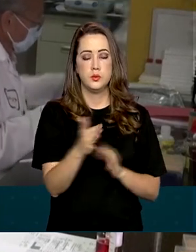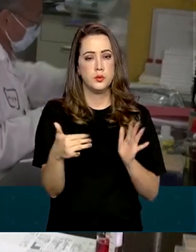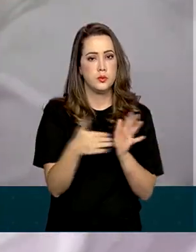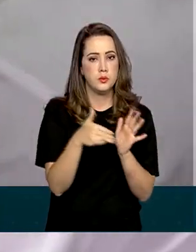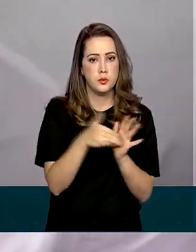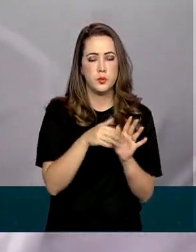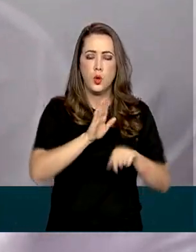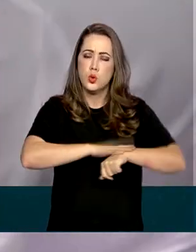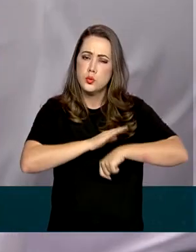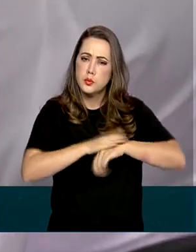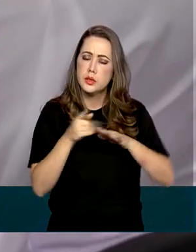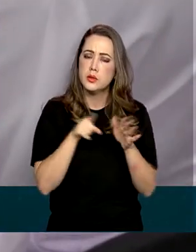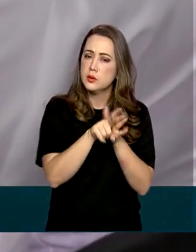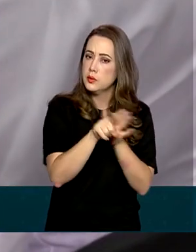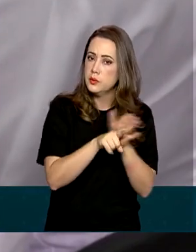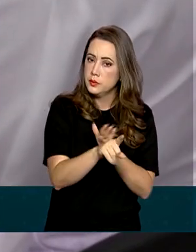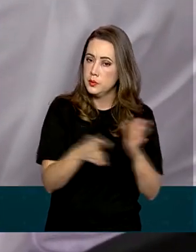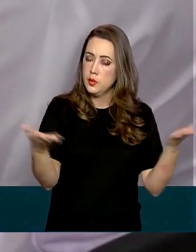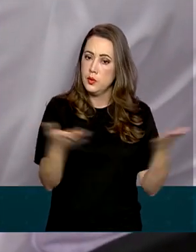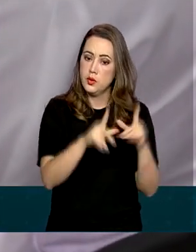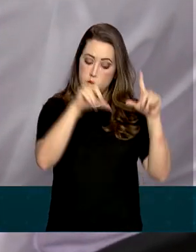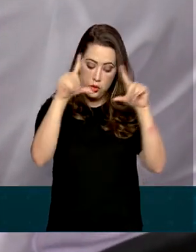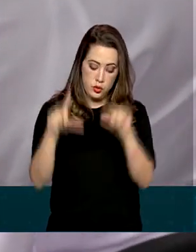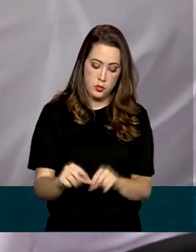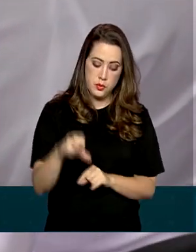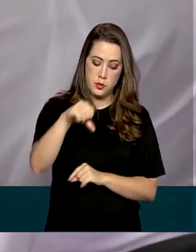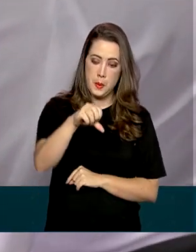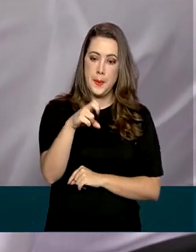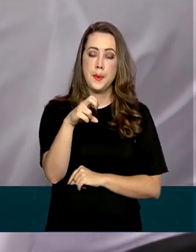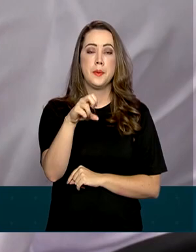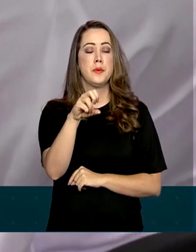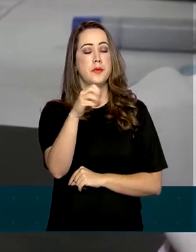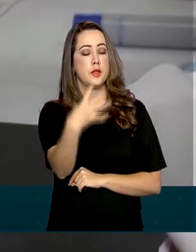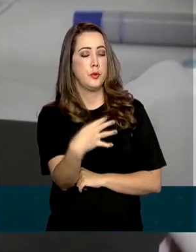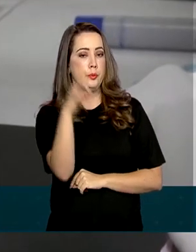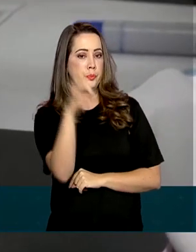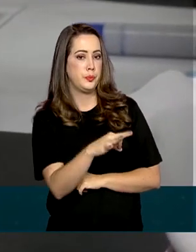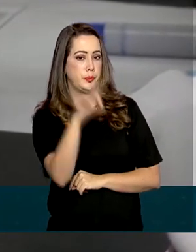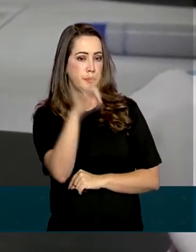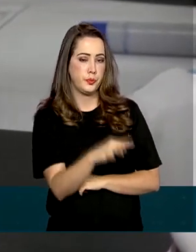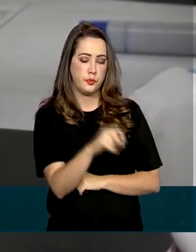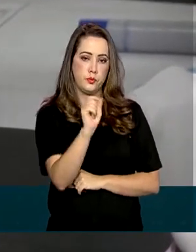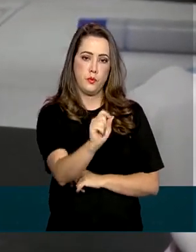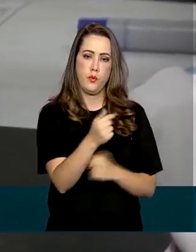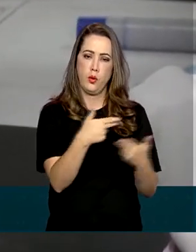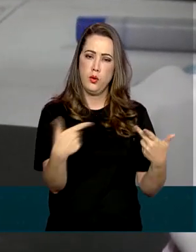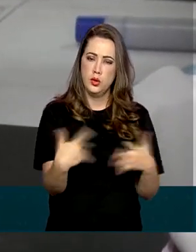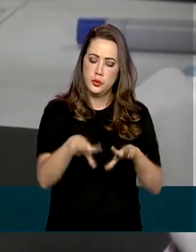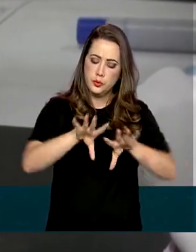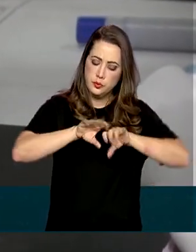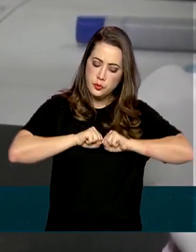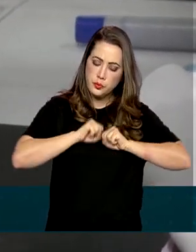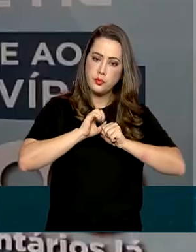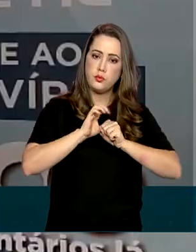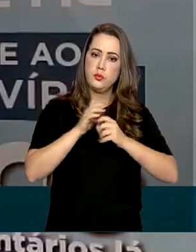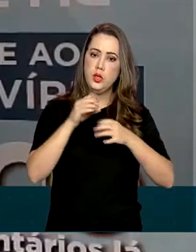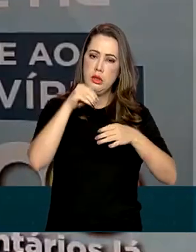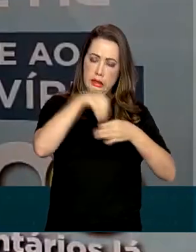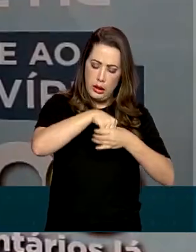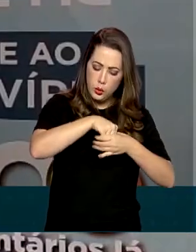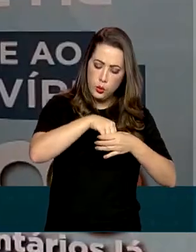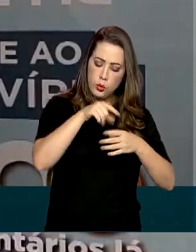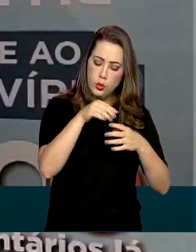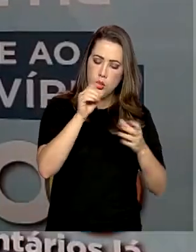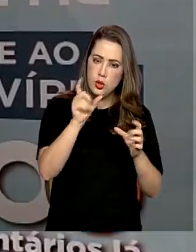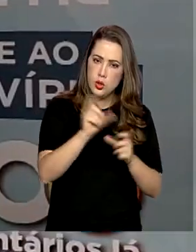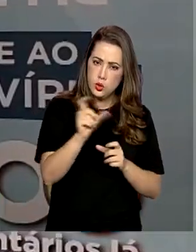estudos, o medicamento já apresentou redução de 94% na carga viral em células infectadas in vitro. Isso